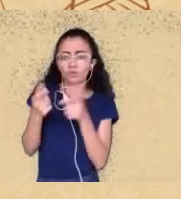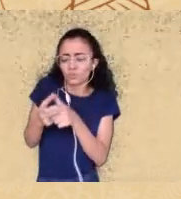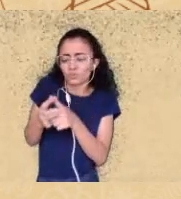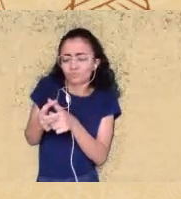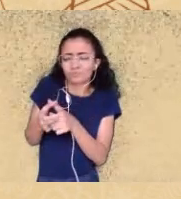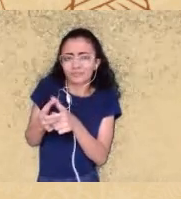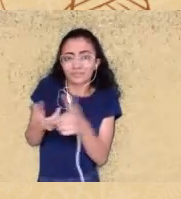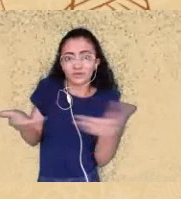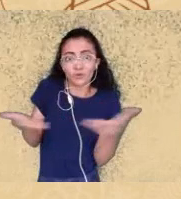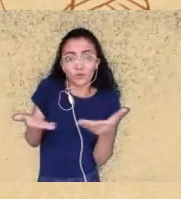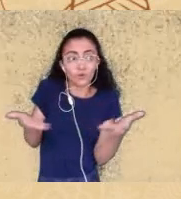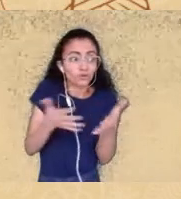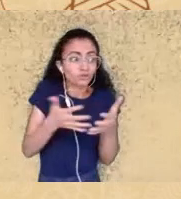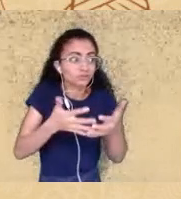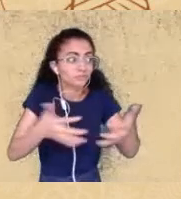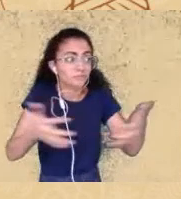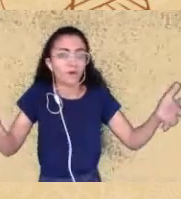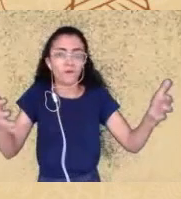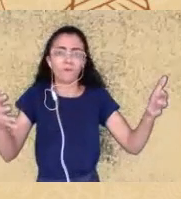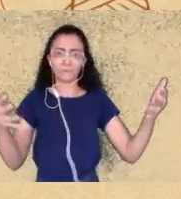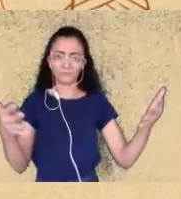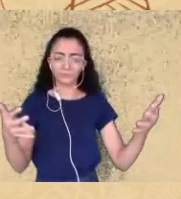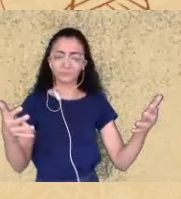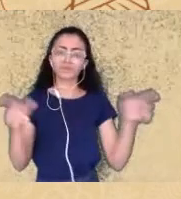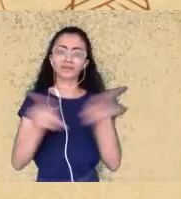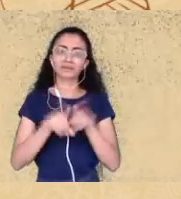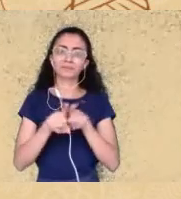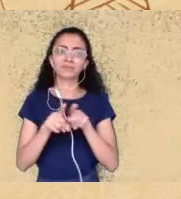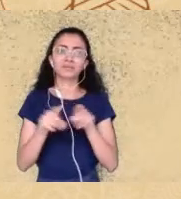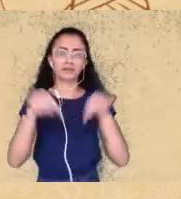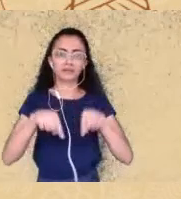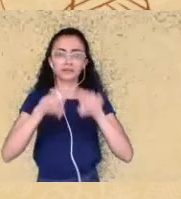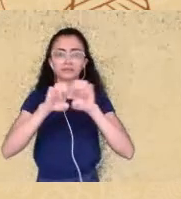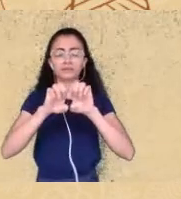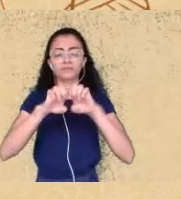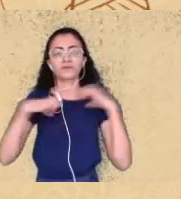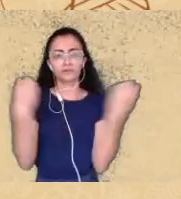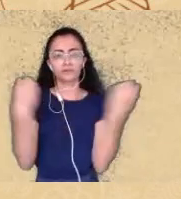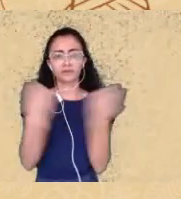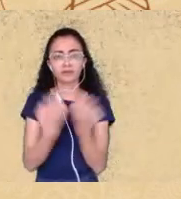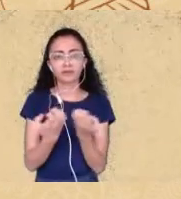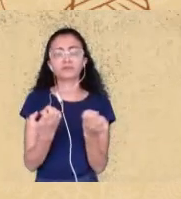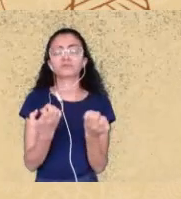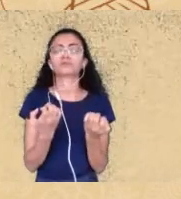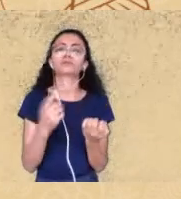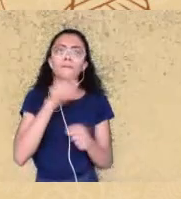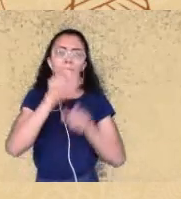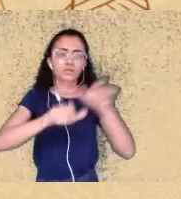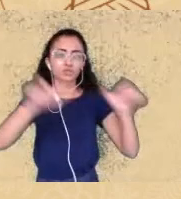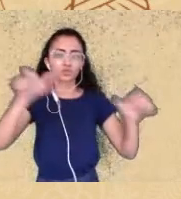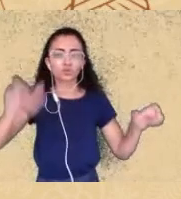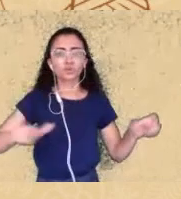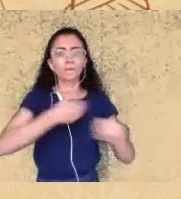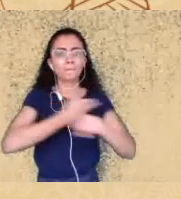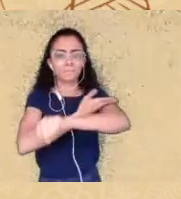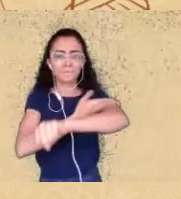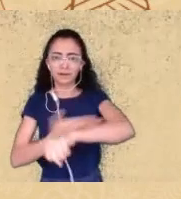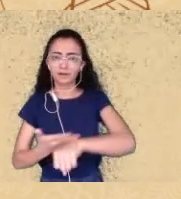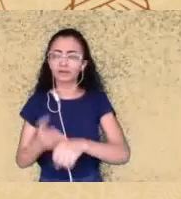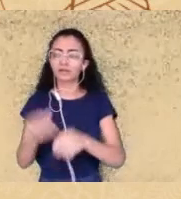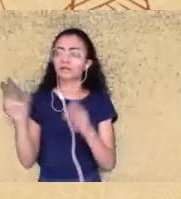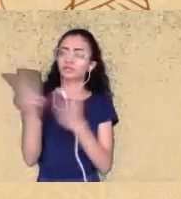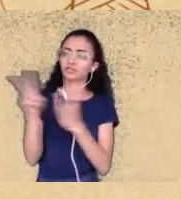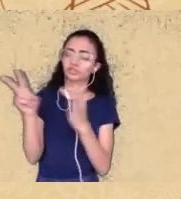gente tem aqui nesse coletivo desse seminário pessoas brancas pessoas indígenas pessoas